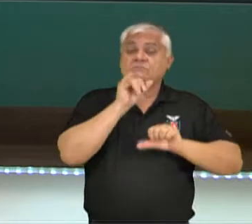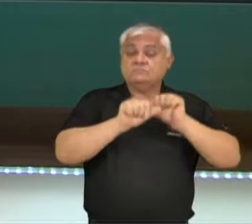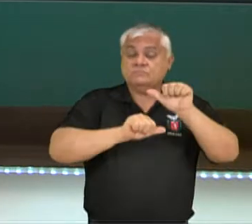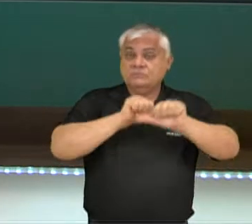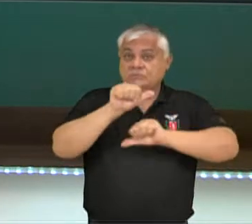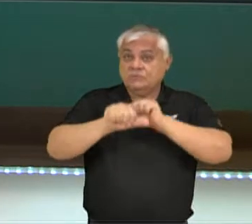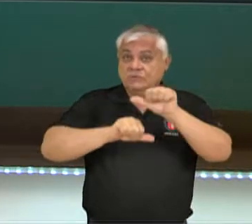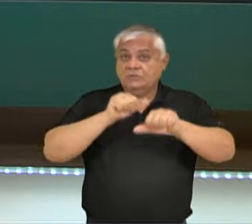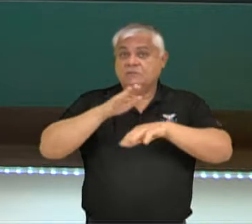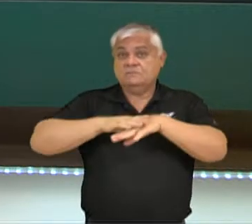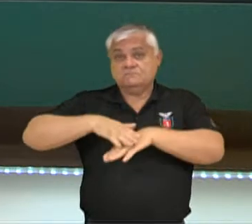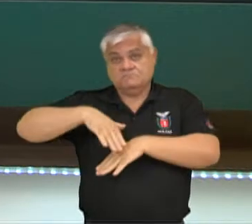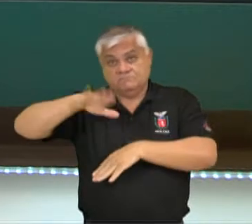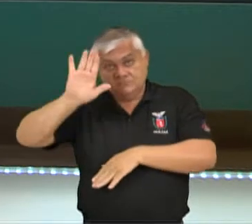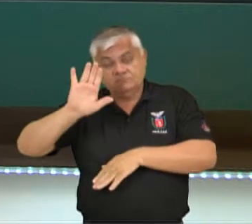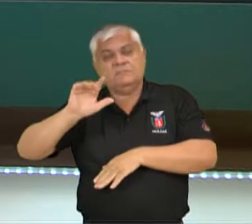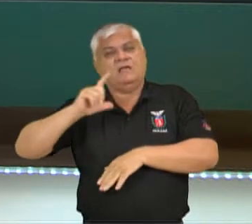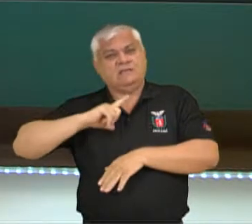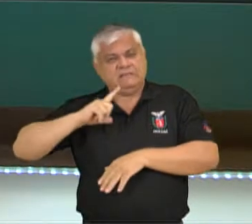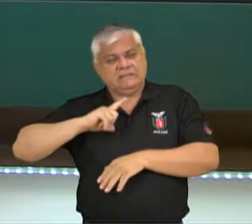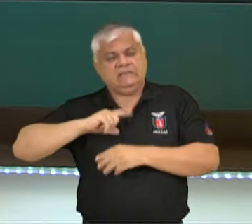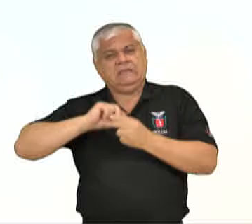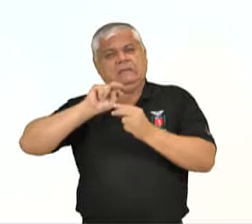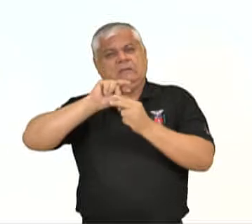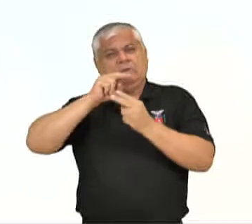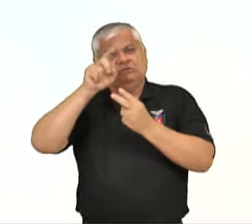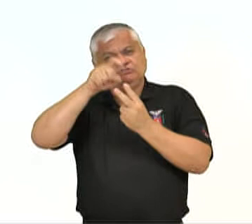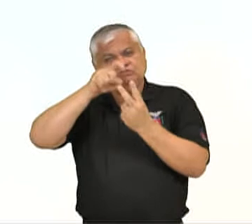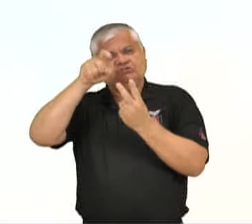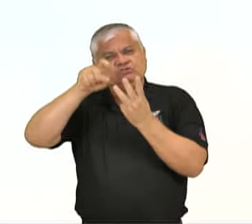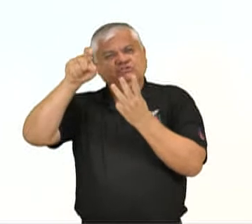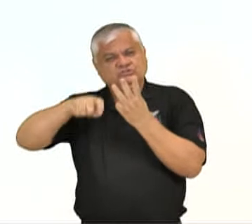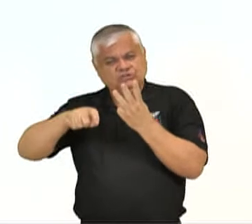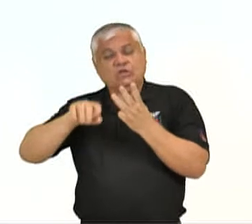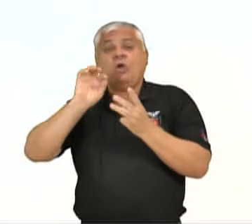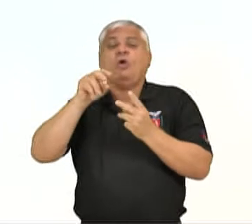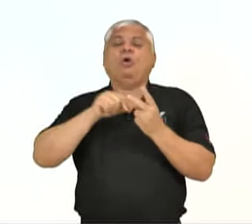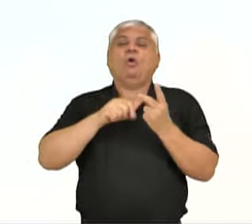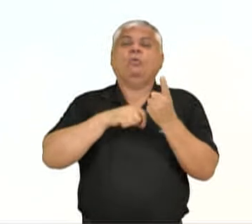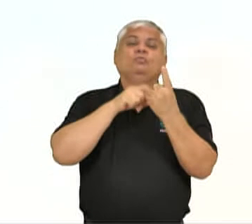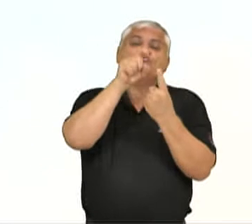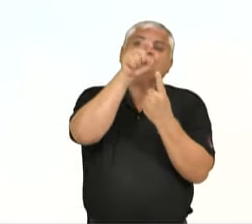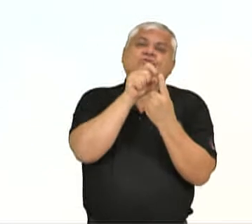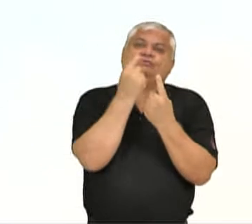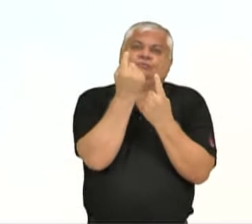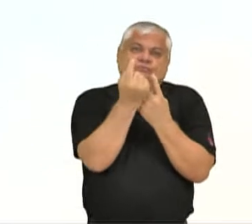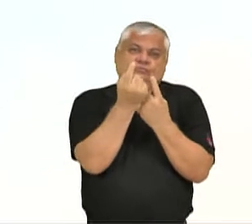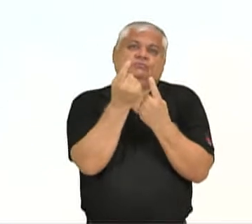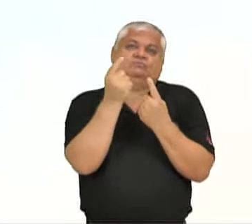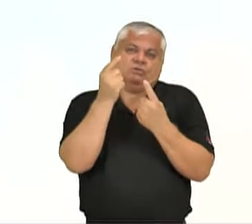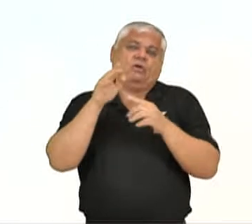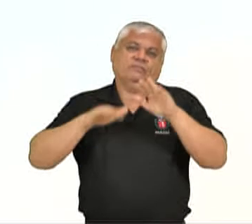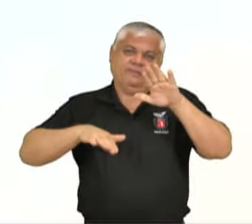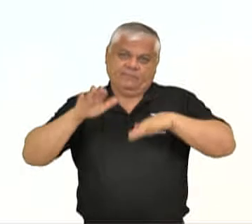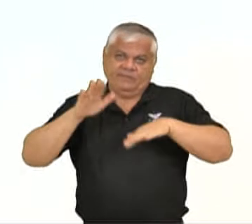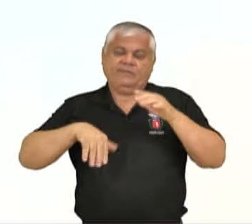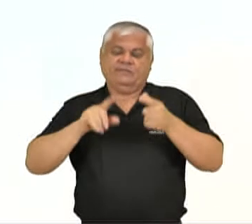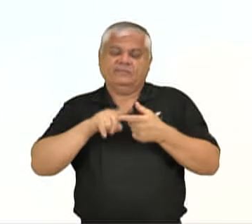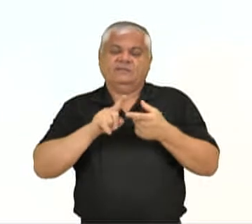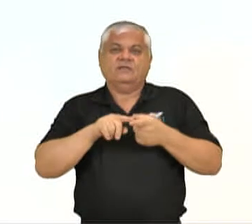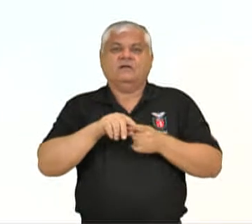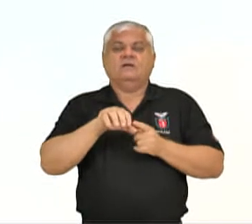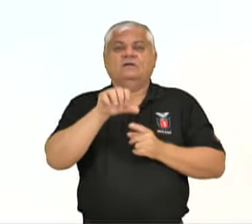a mais que geram trissomias ou a menos que geram monossomias de cromossomos sexuais